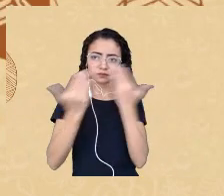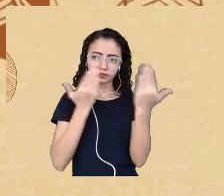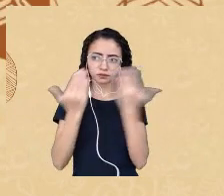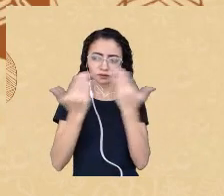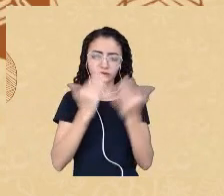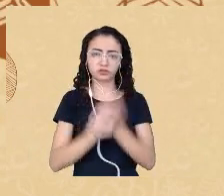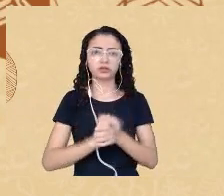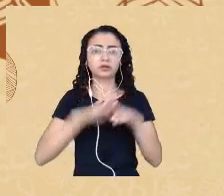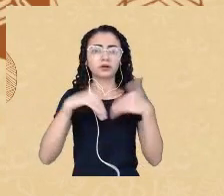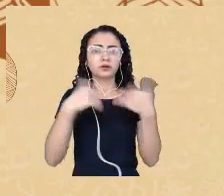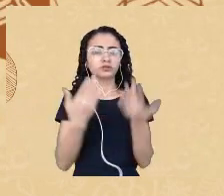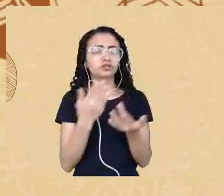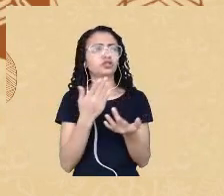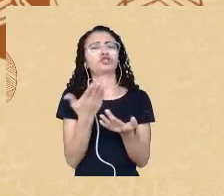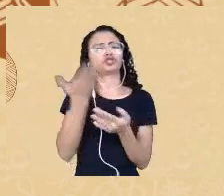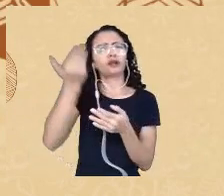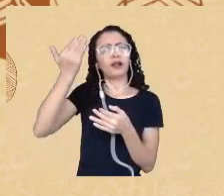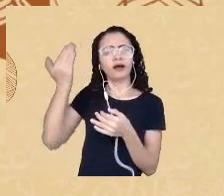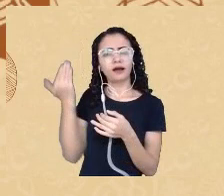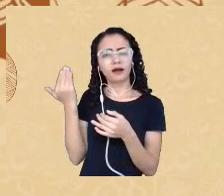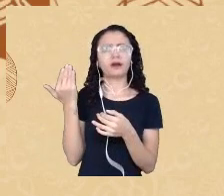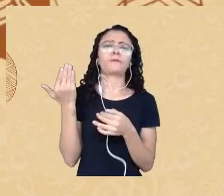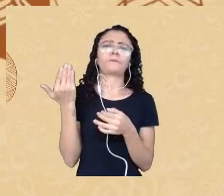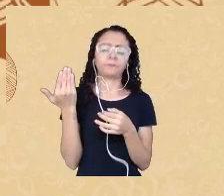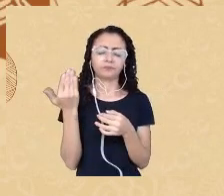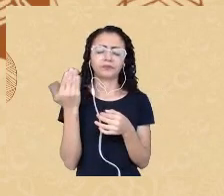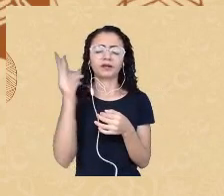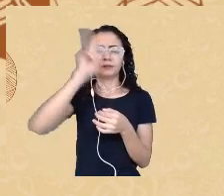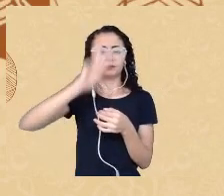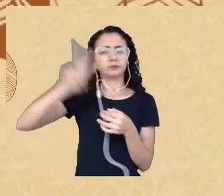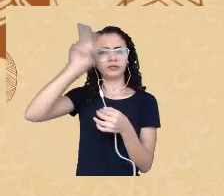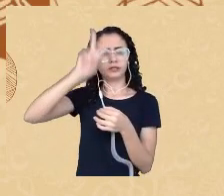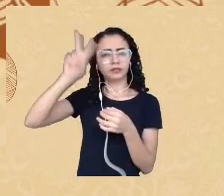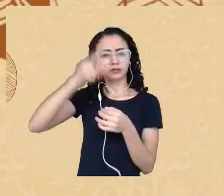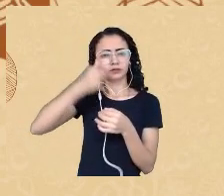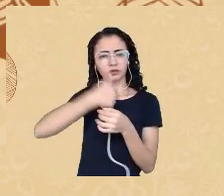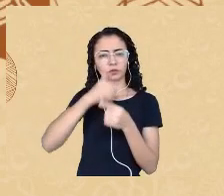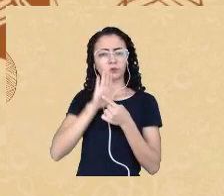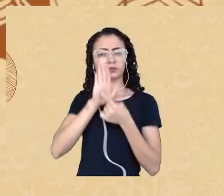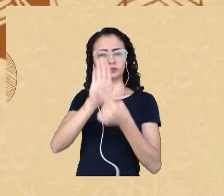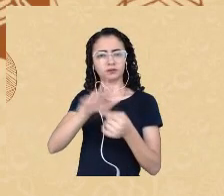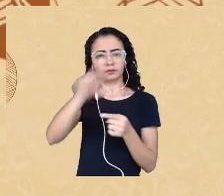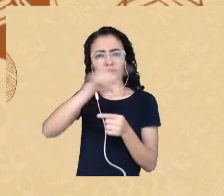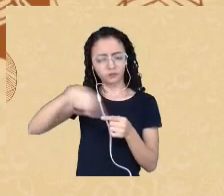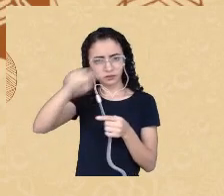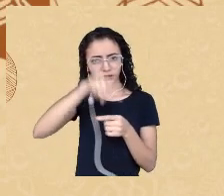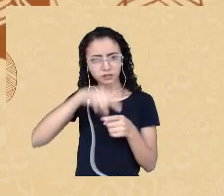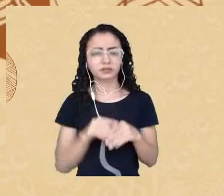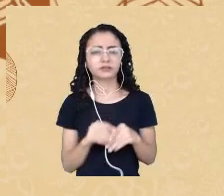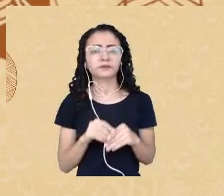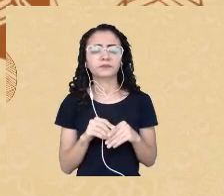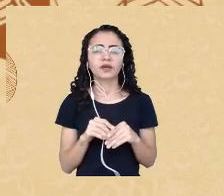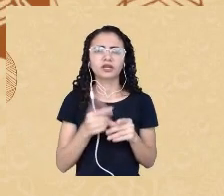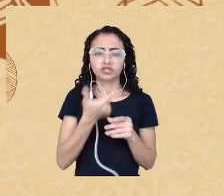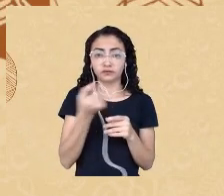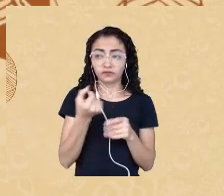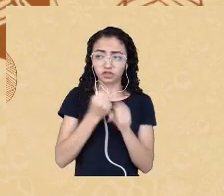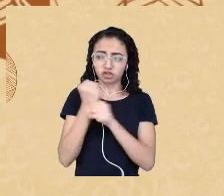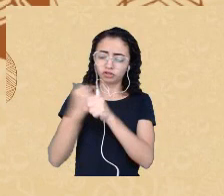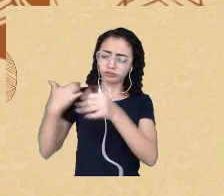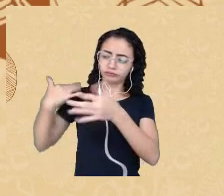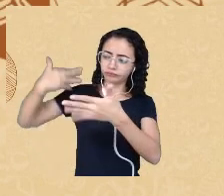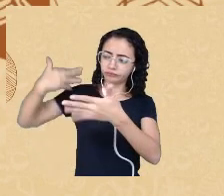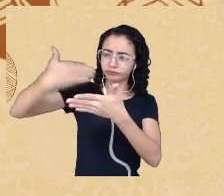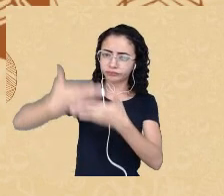lá naquele resgate que eu pude fazer com vocês ao longo desses 20 anos, nós podemos observar um